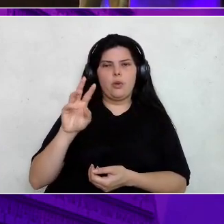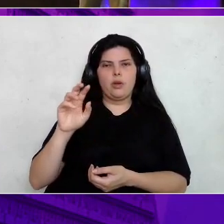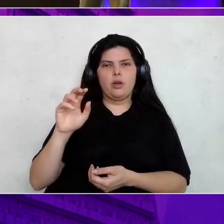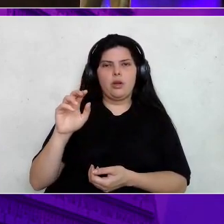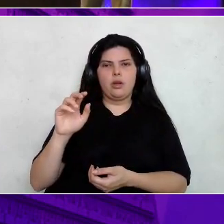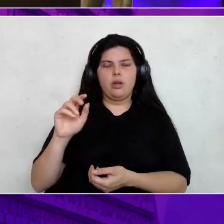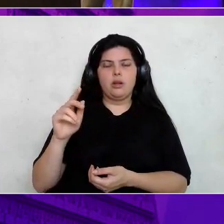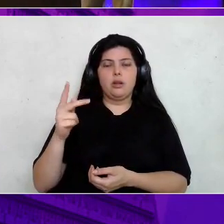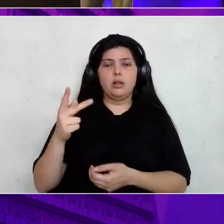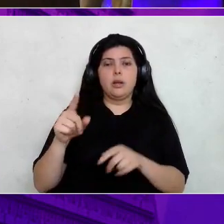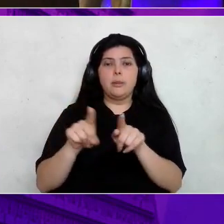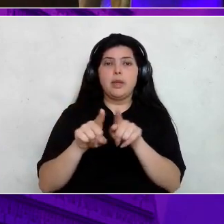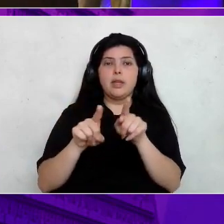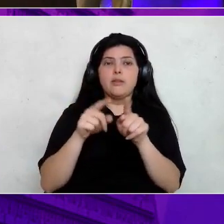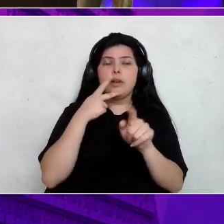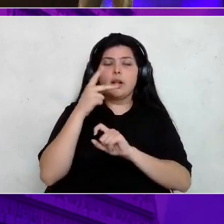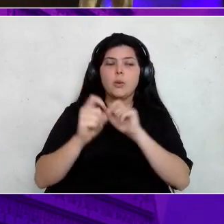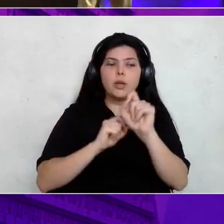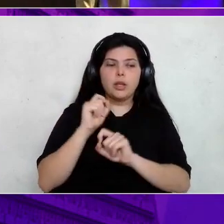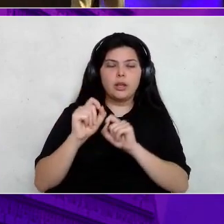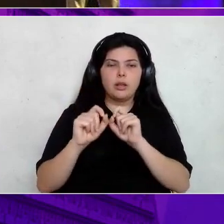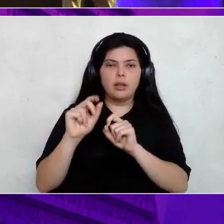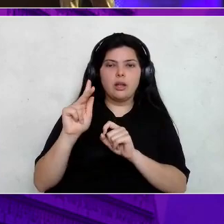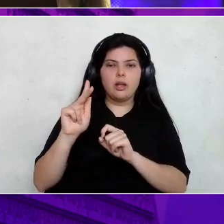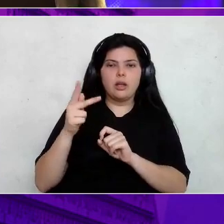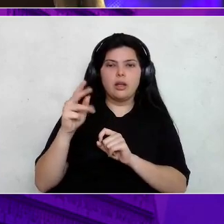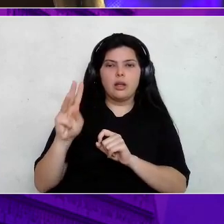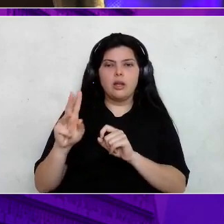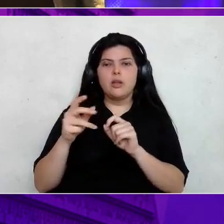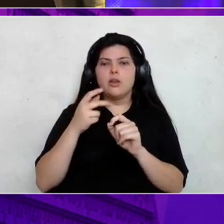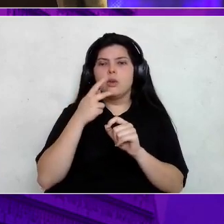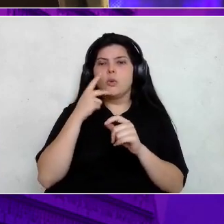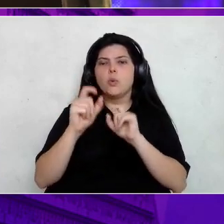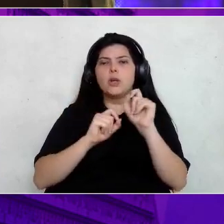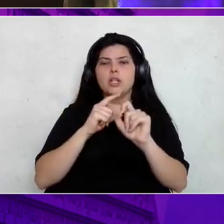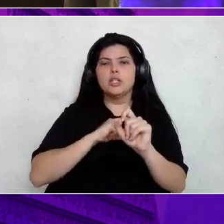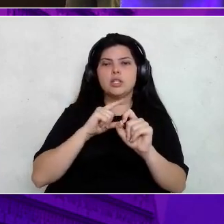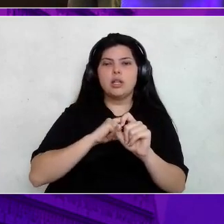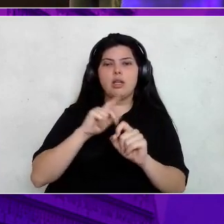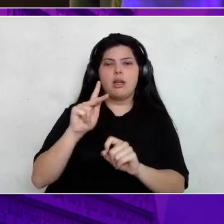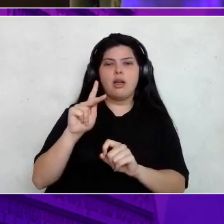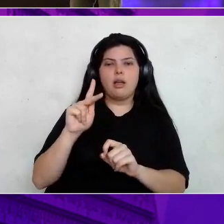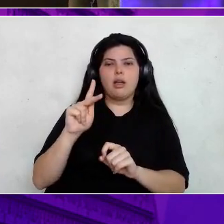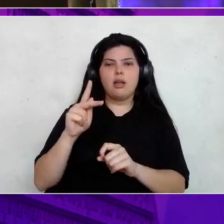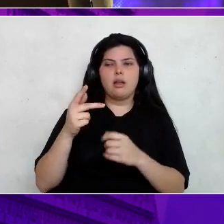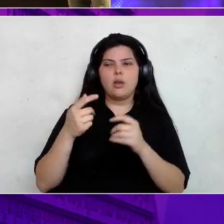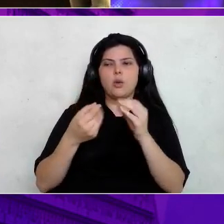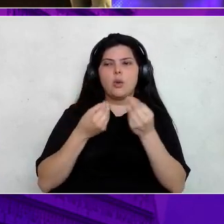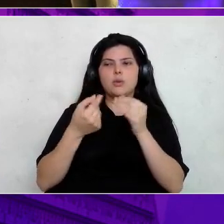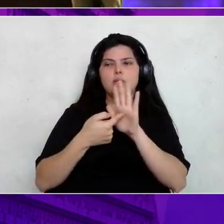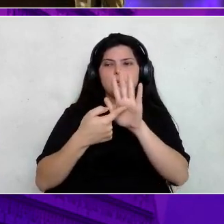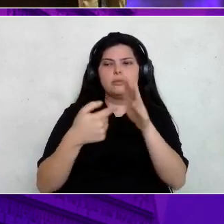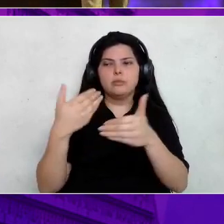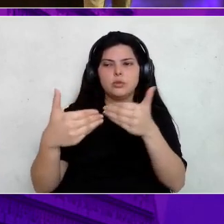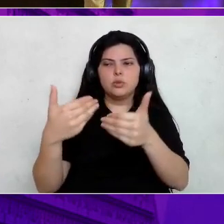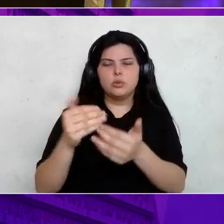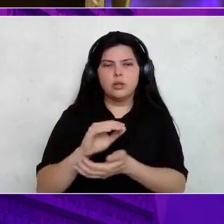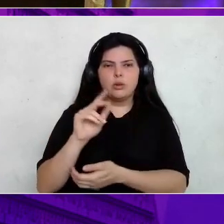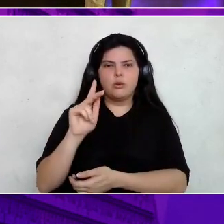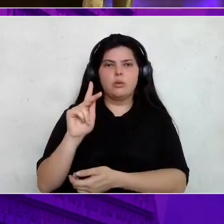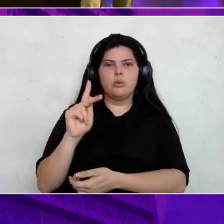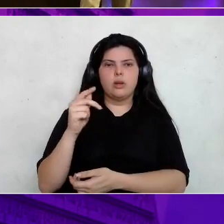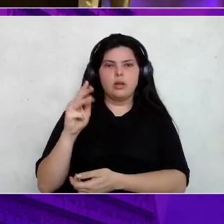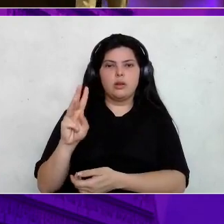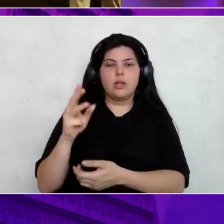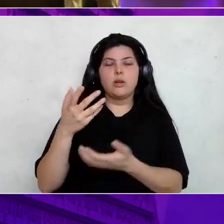falar como que nós estamos, né? O a gente já tem para oferecer para vocês e onde que a gente está apontando. Tá legal? Então, começando com o MySQL